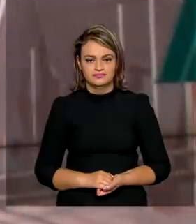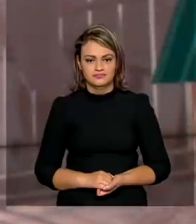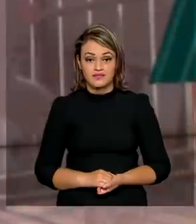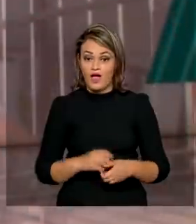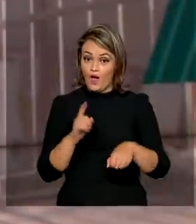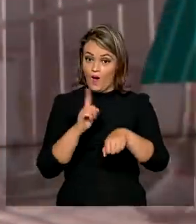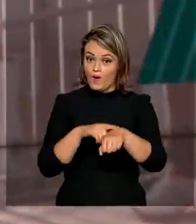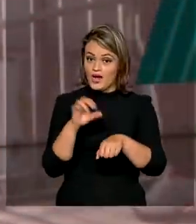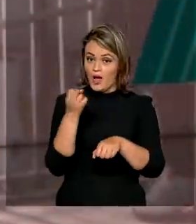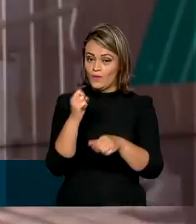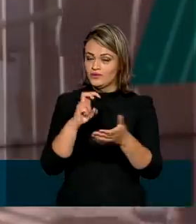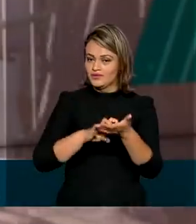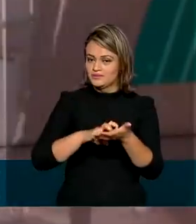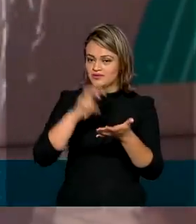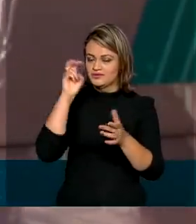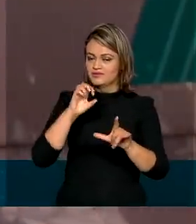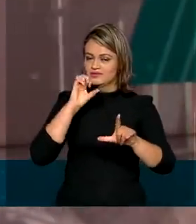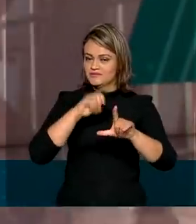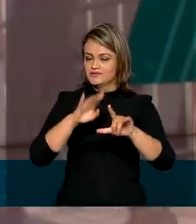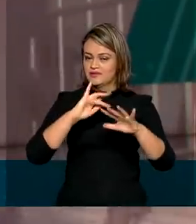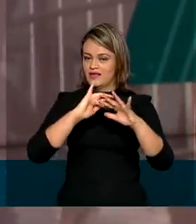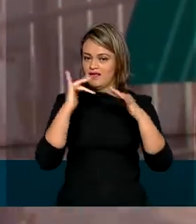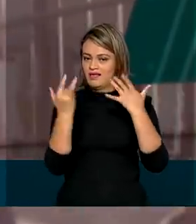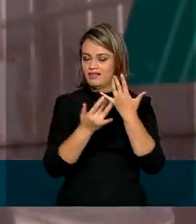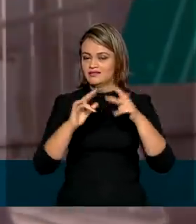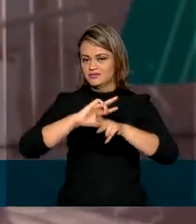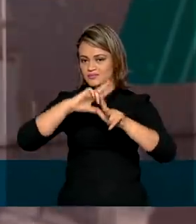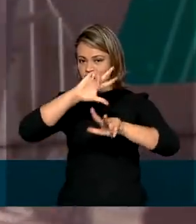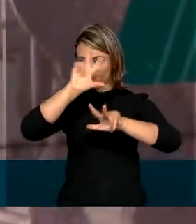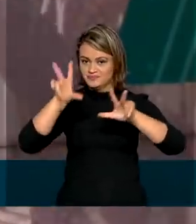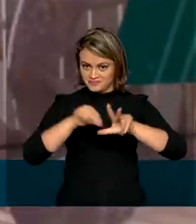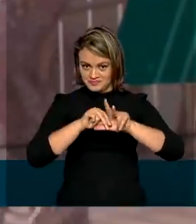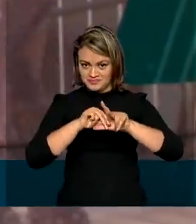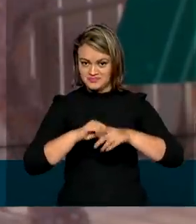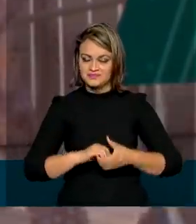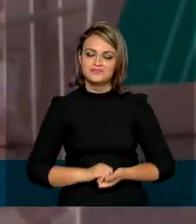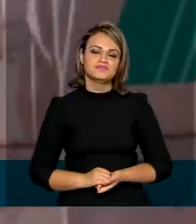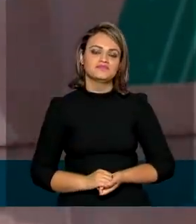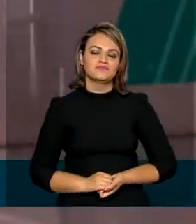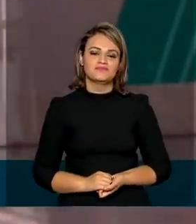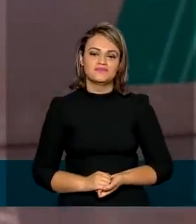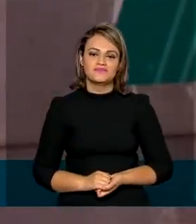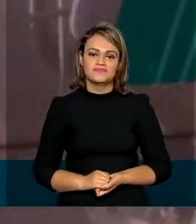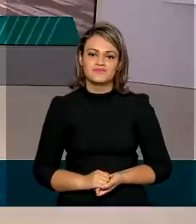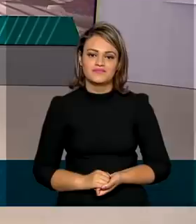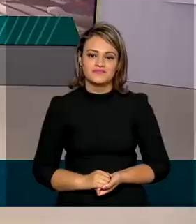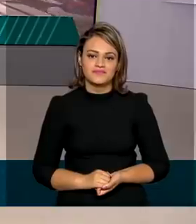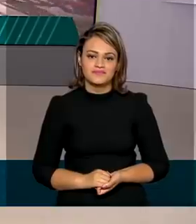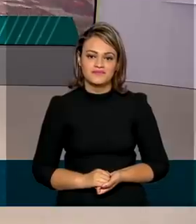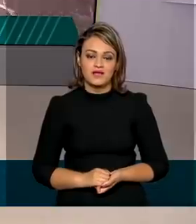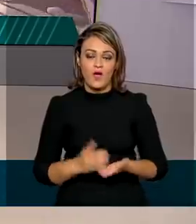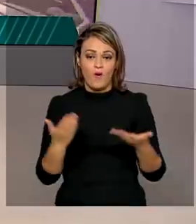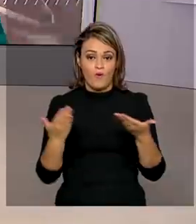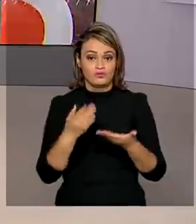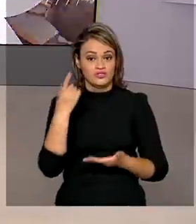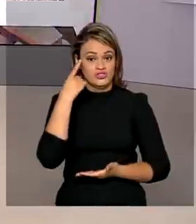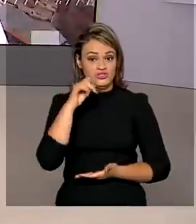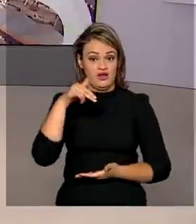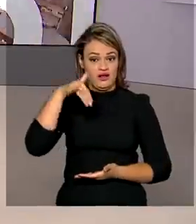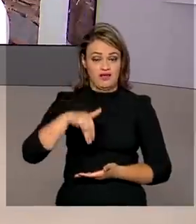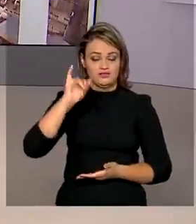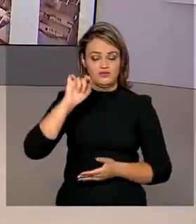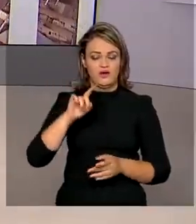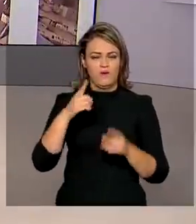Agora, 8 horas da manhã, nós estamos ao vivo também pelas redes sociais da TV Brasil. Hoje é dia nacional de